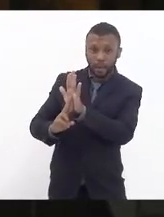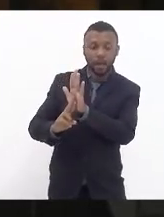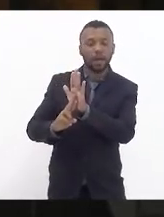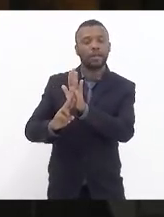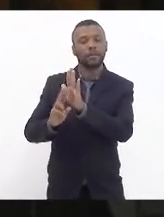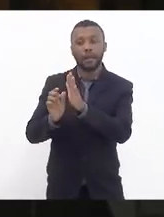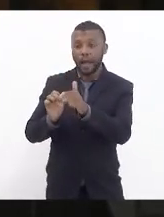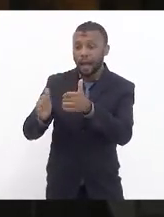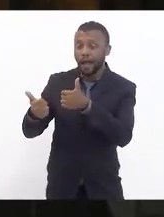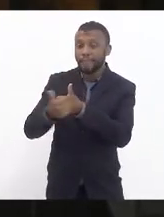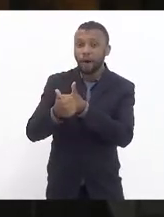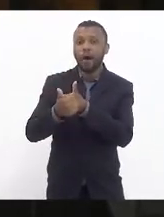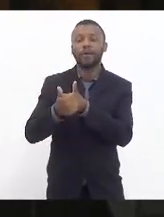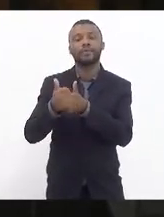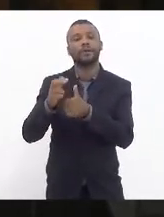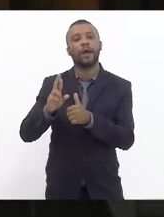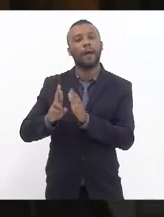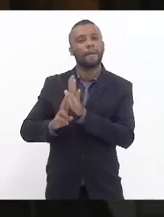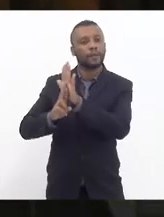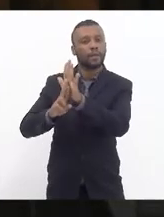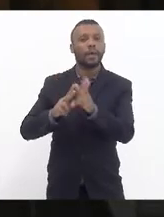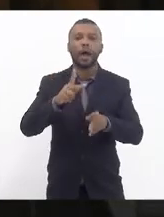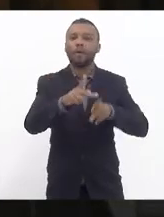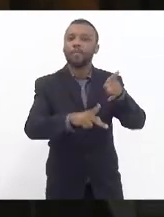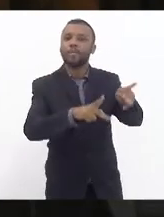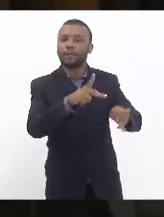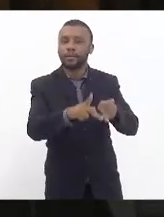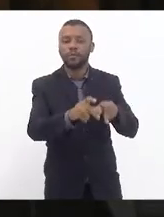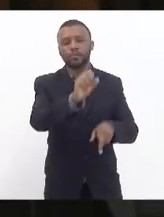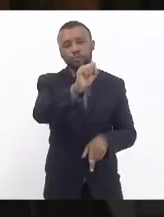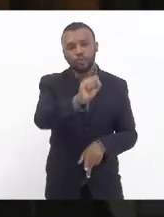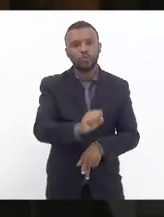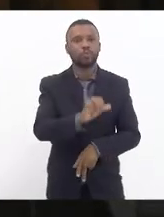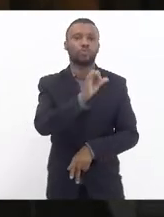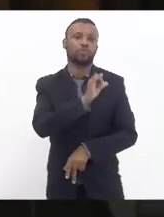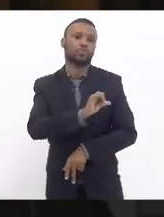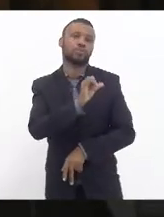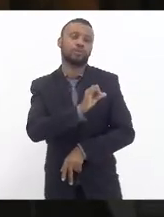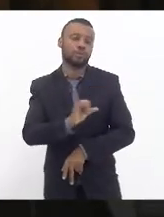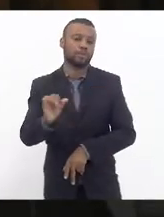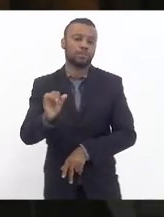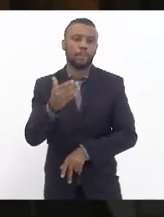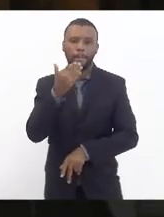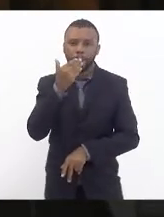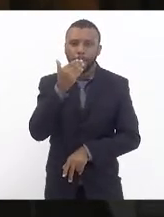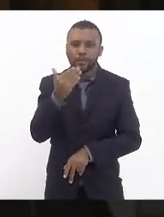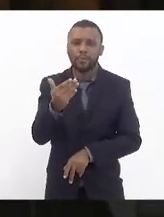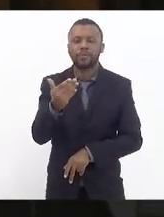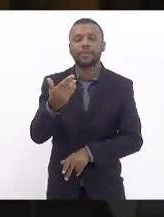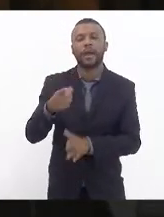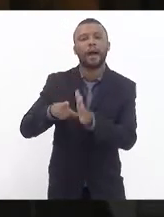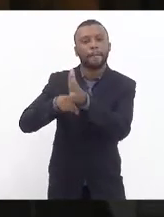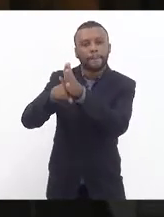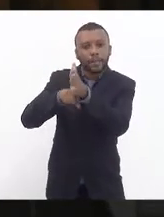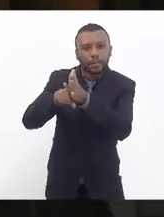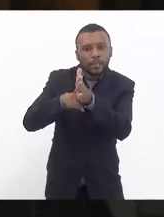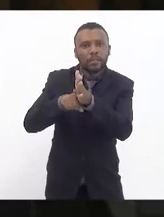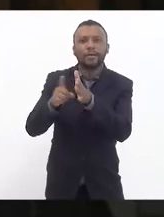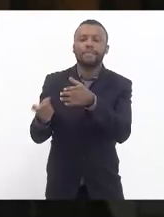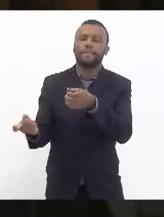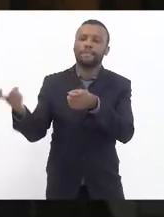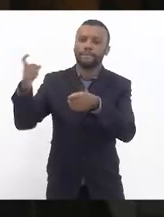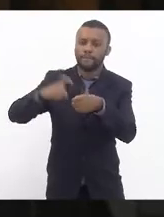população, nós estamos aqui em nome da população do sul-fluminense solicitando que a perícia retoma